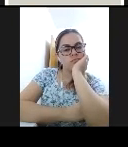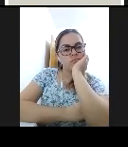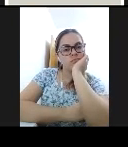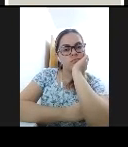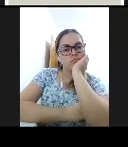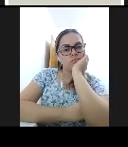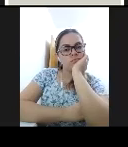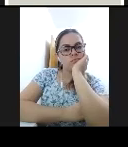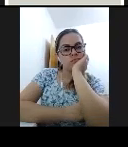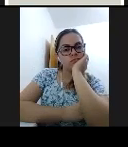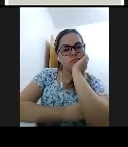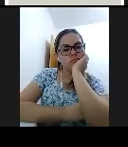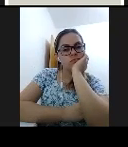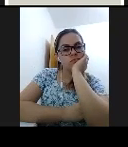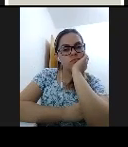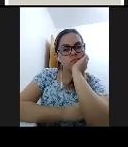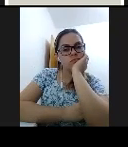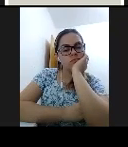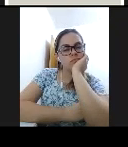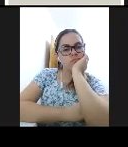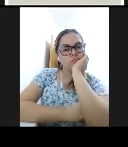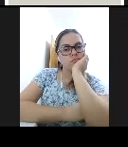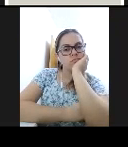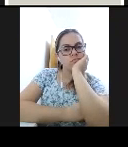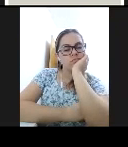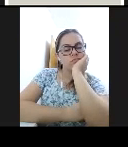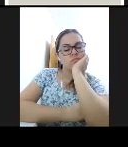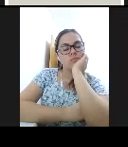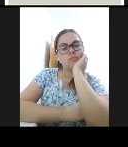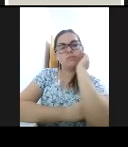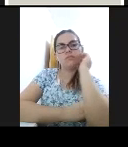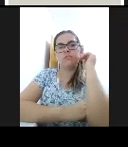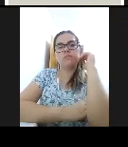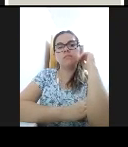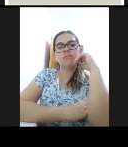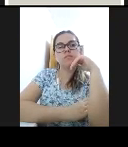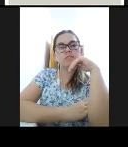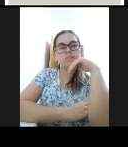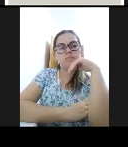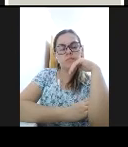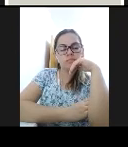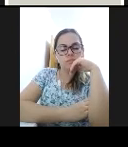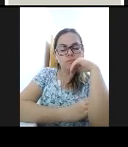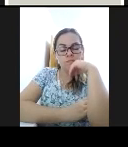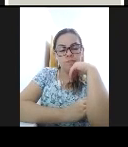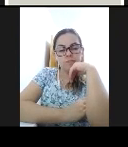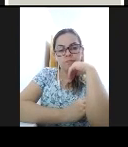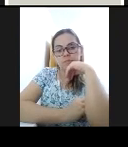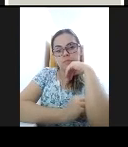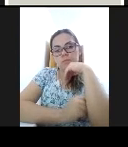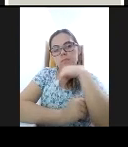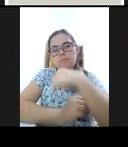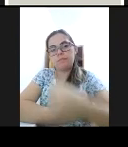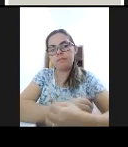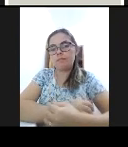quando os computadores na escola eram apenas para brincar, de pintar e